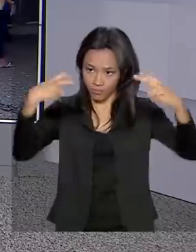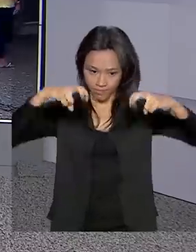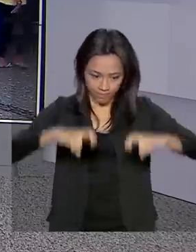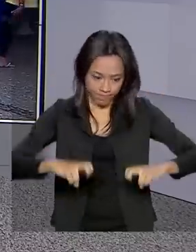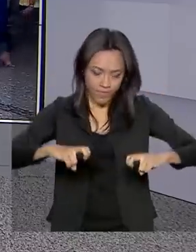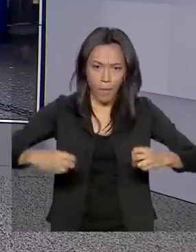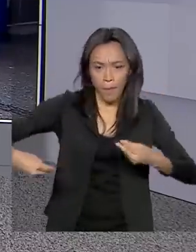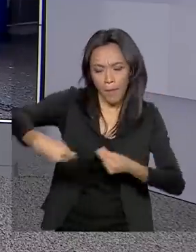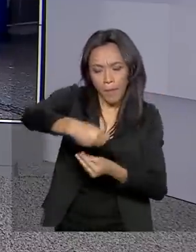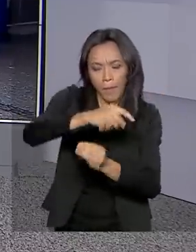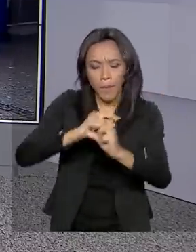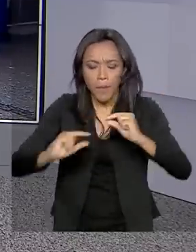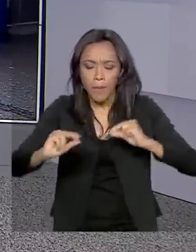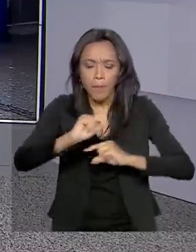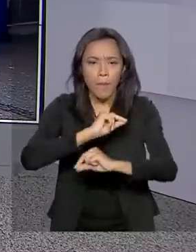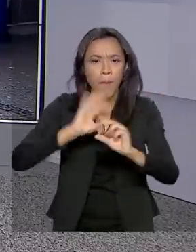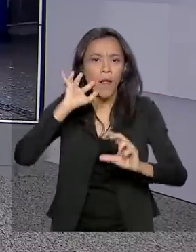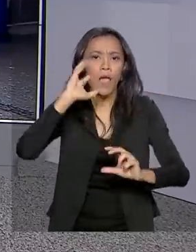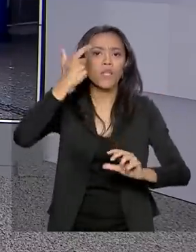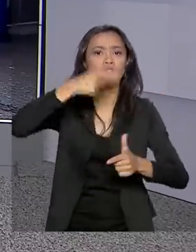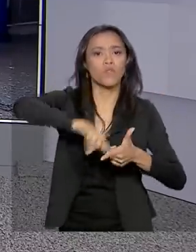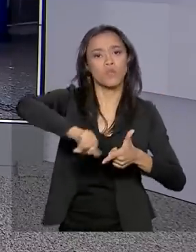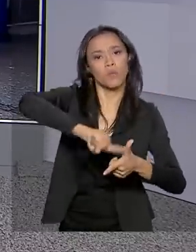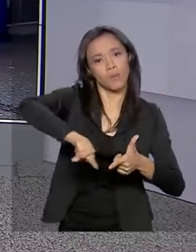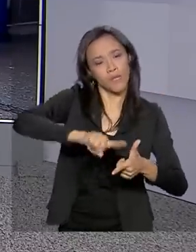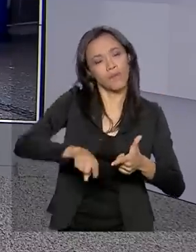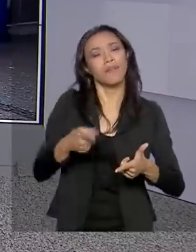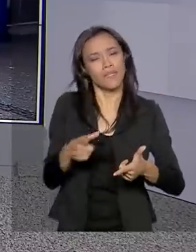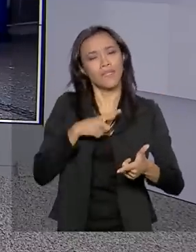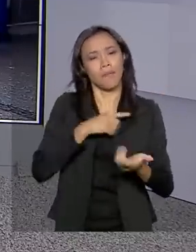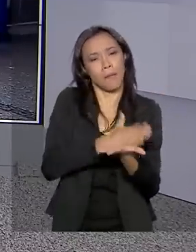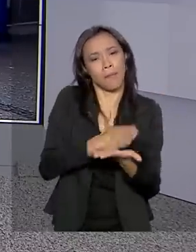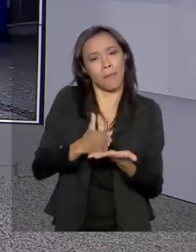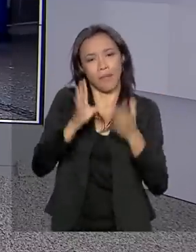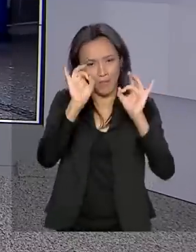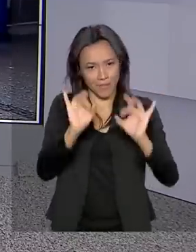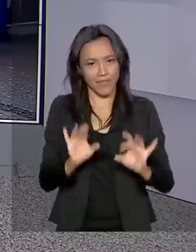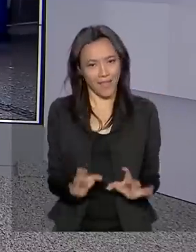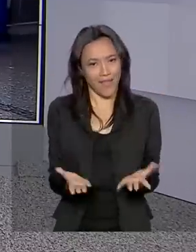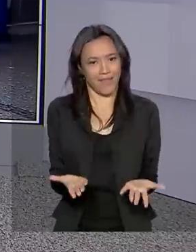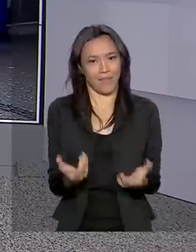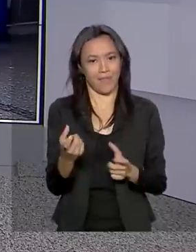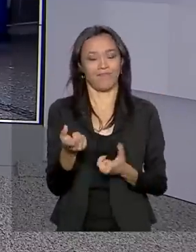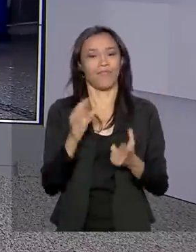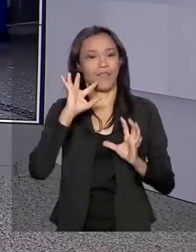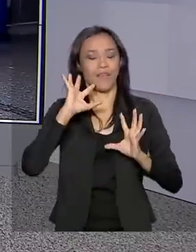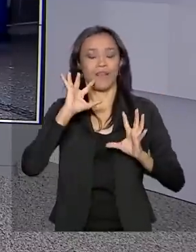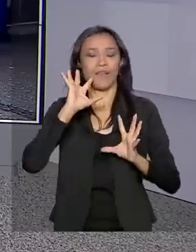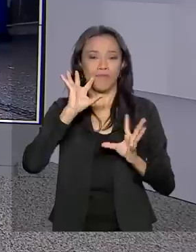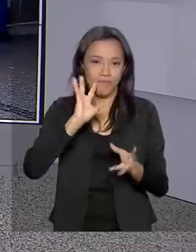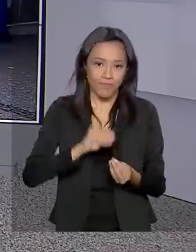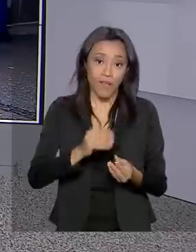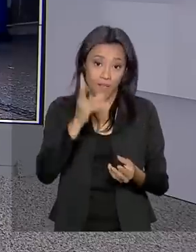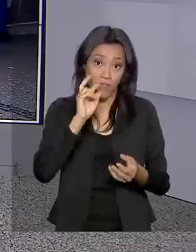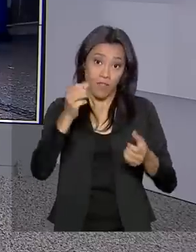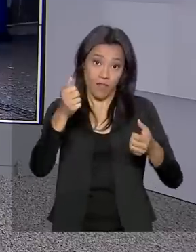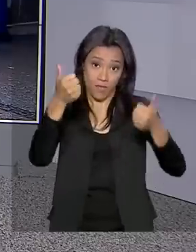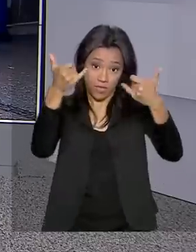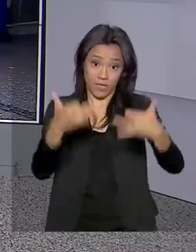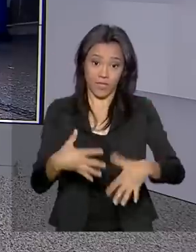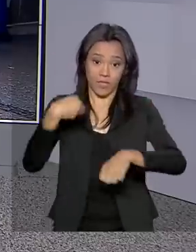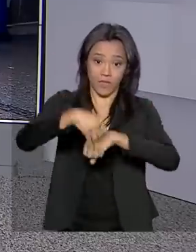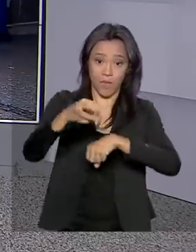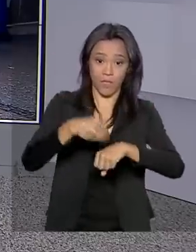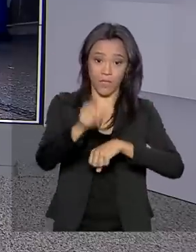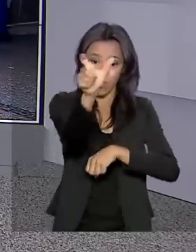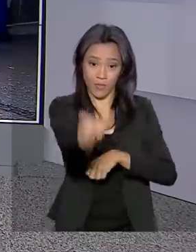regularizarem débitos com condições especiais. Vamos ao Rio de Janeiro. A repórter Priscila Terezo tem mais informações para a gente.